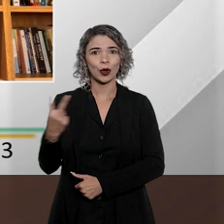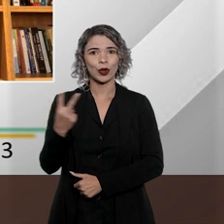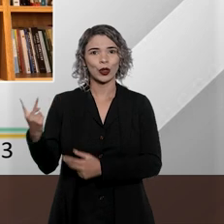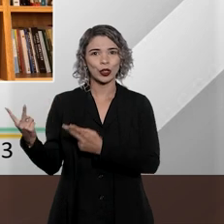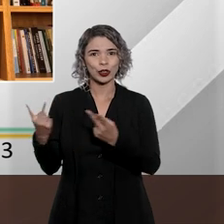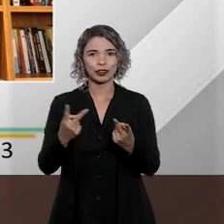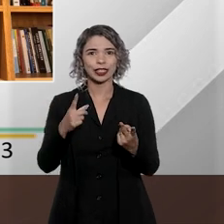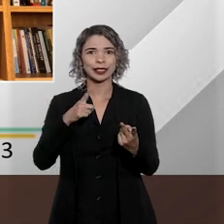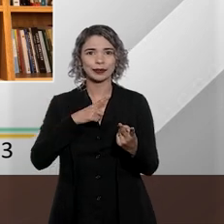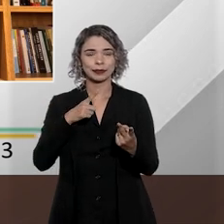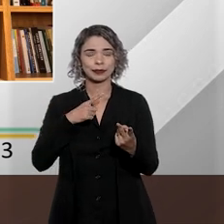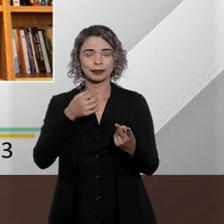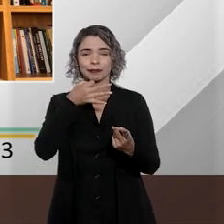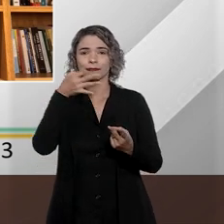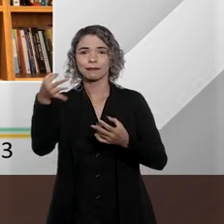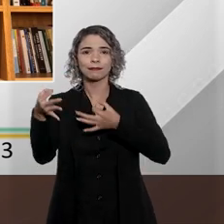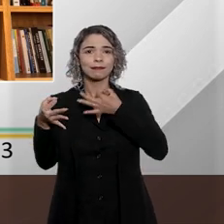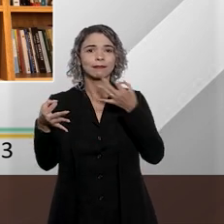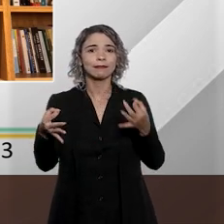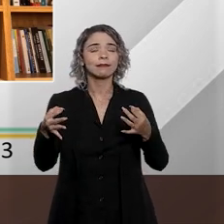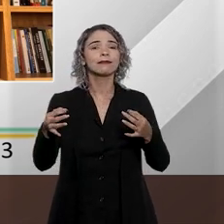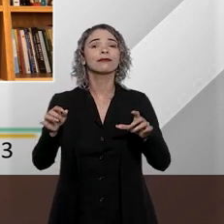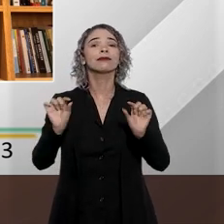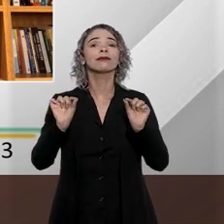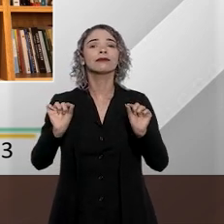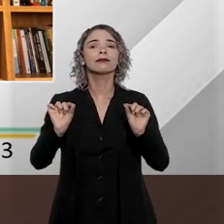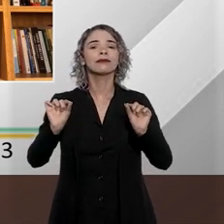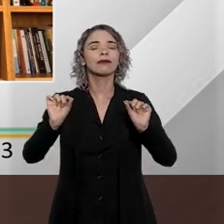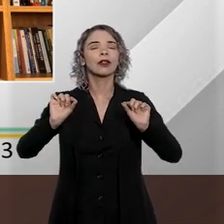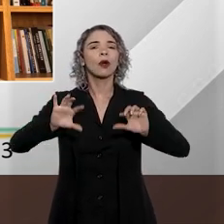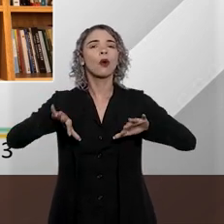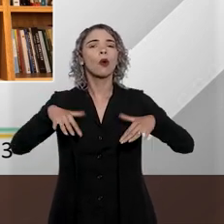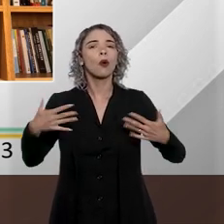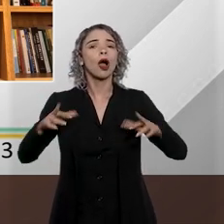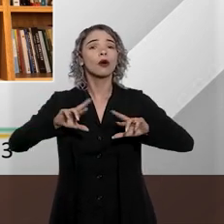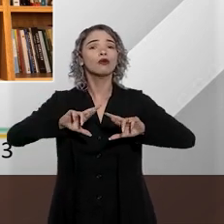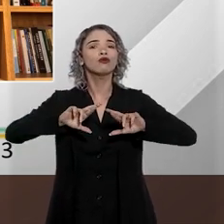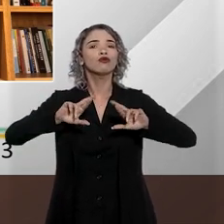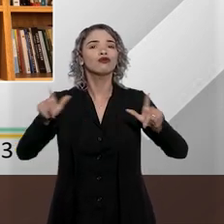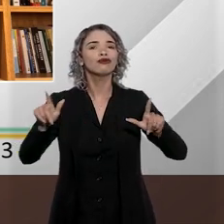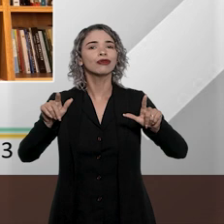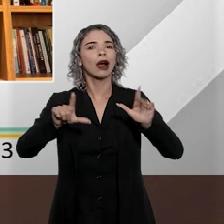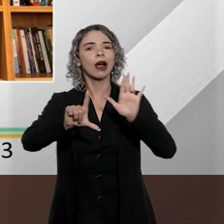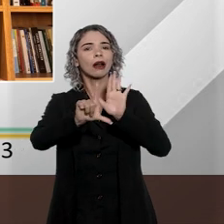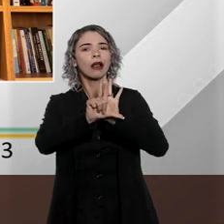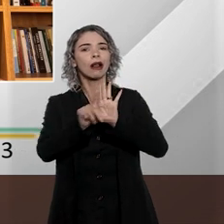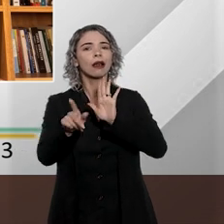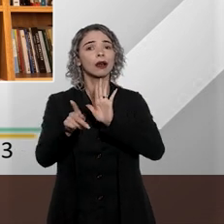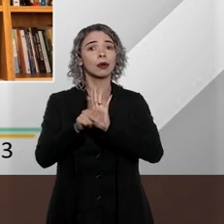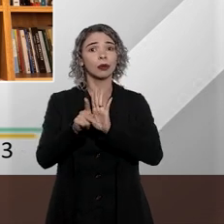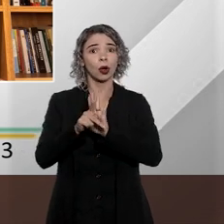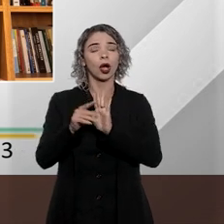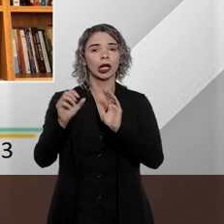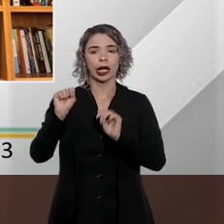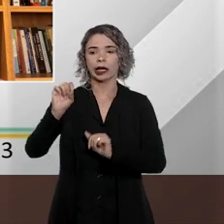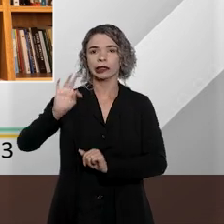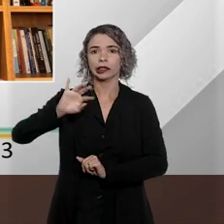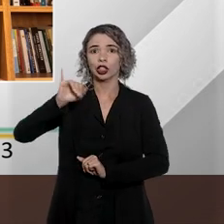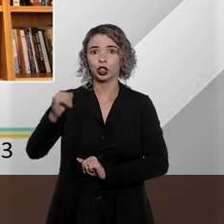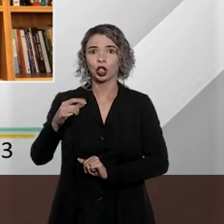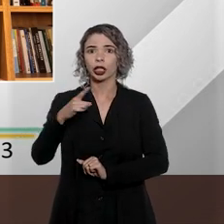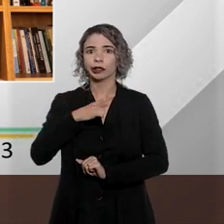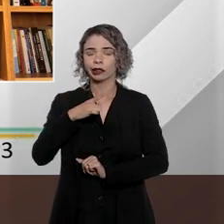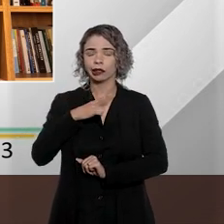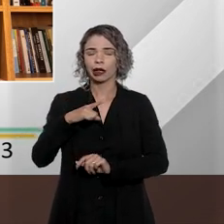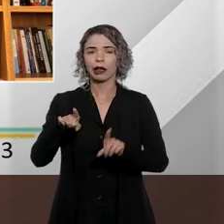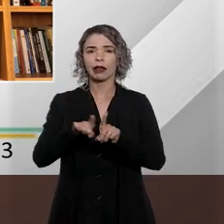convidados que vão destacar entre outros pontos as alterações legislativas e a interpretação dada até então pelo Superior Tribunal de